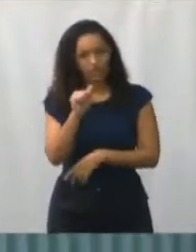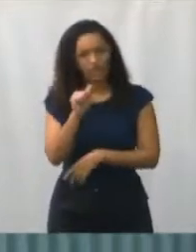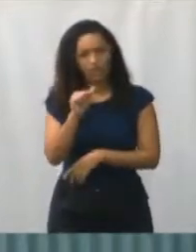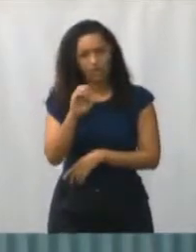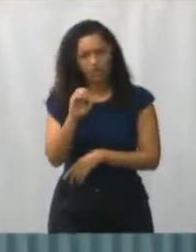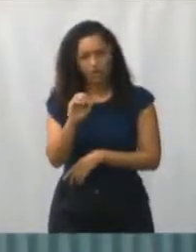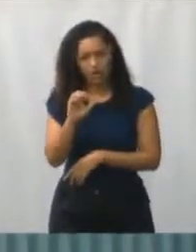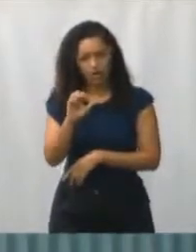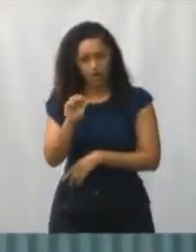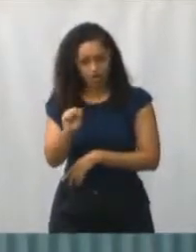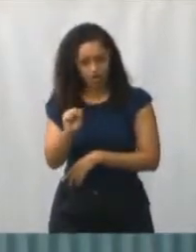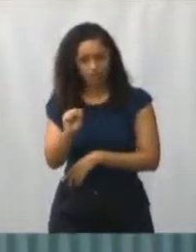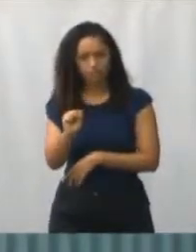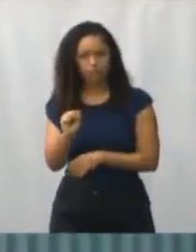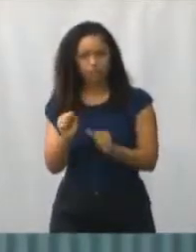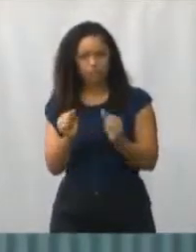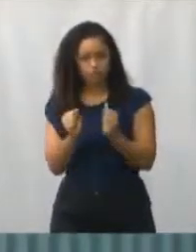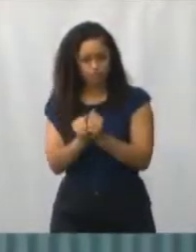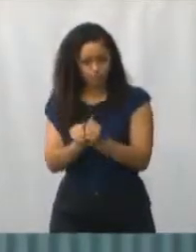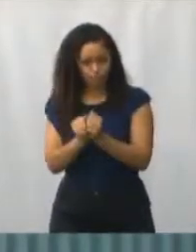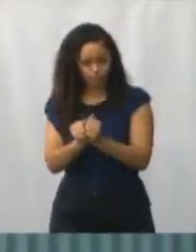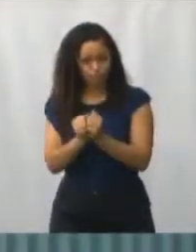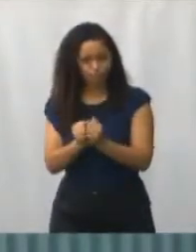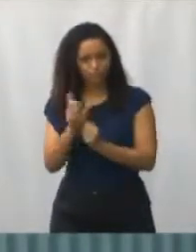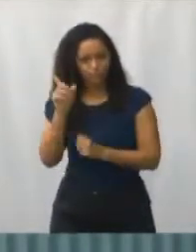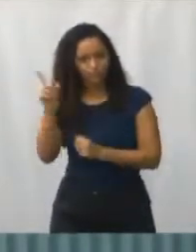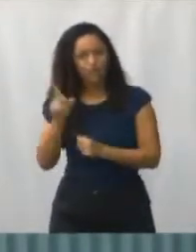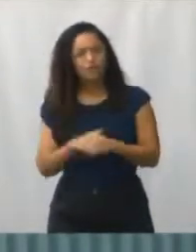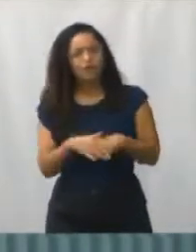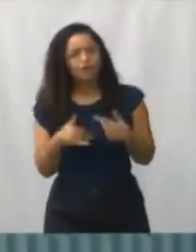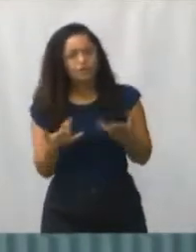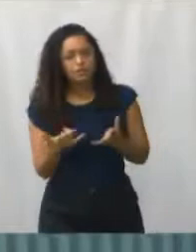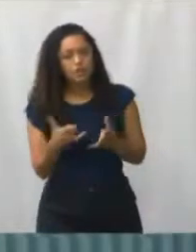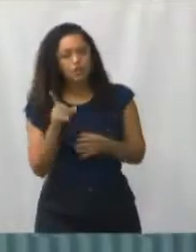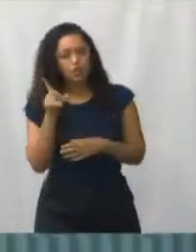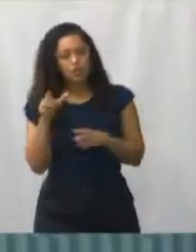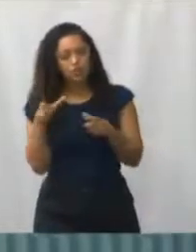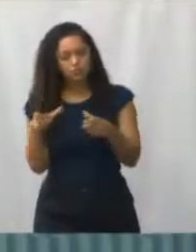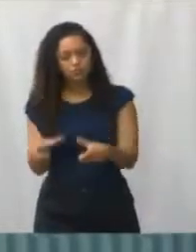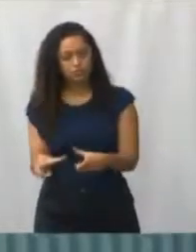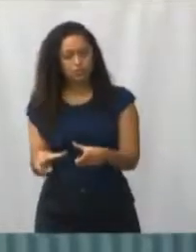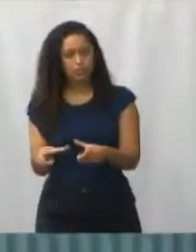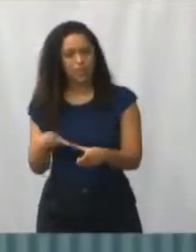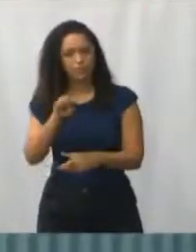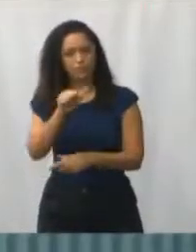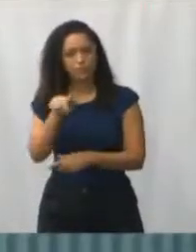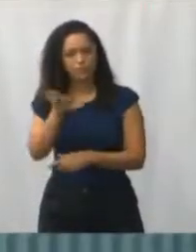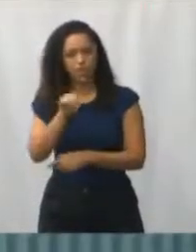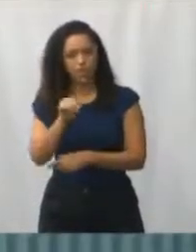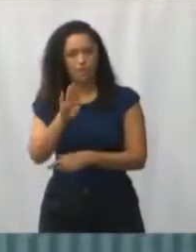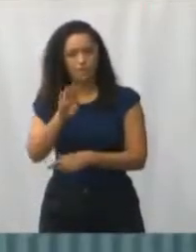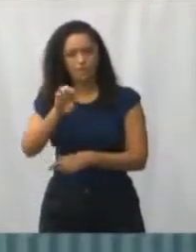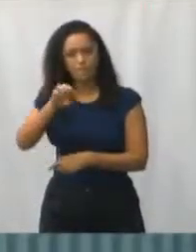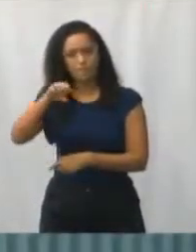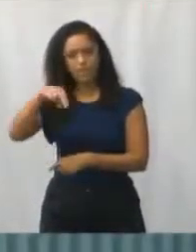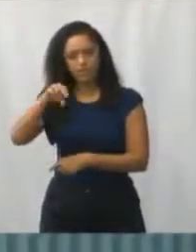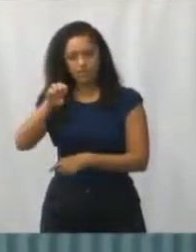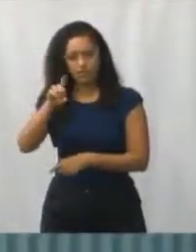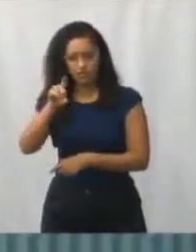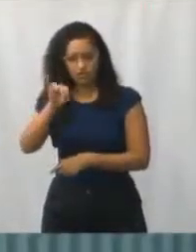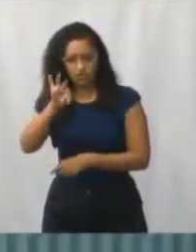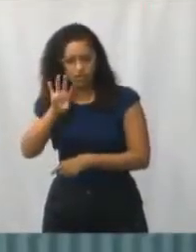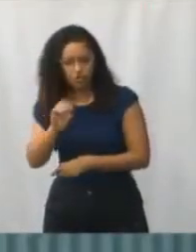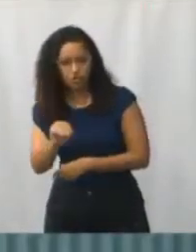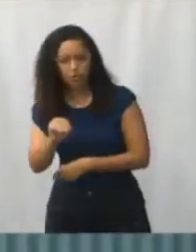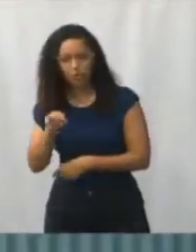do 1º Batalhão. Então, vai ser uma ação muito importante naquela região. A gente sabe que é uma região que está passando